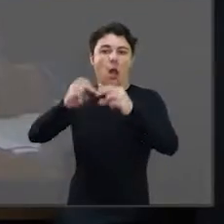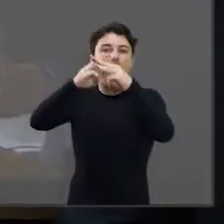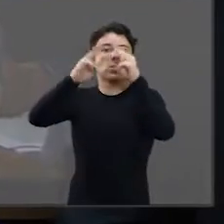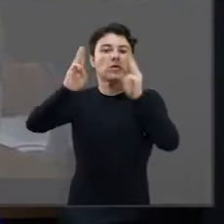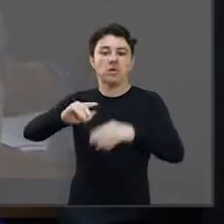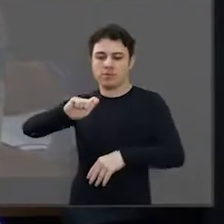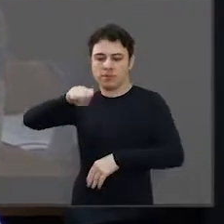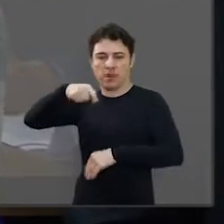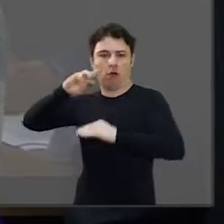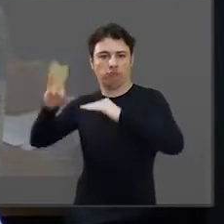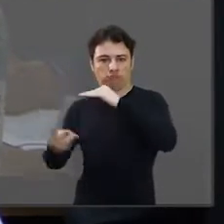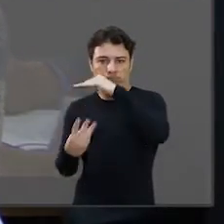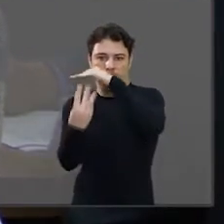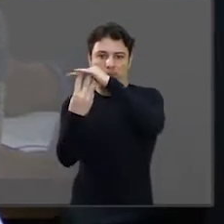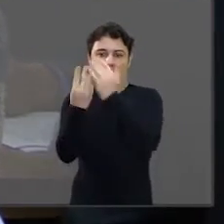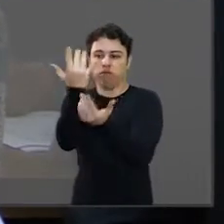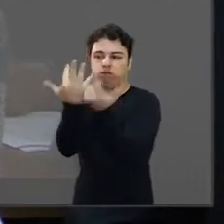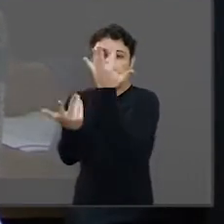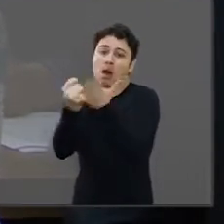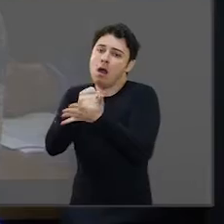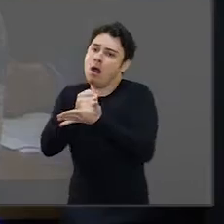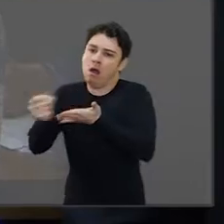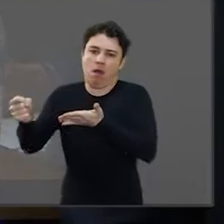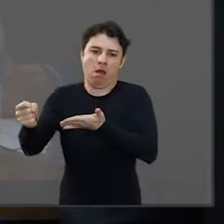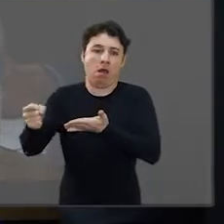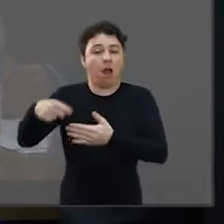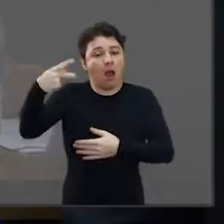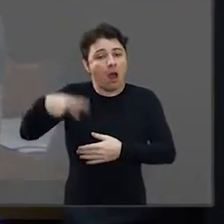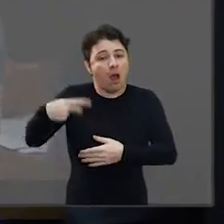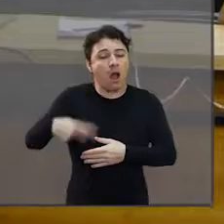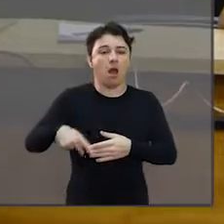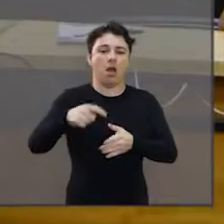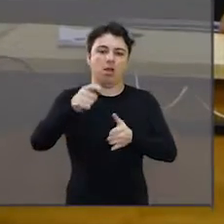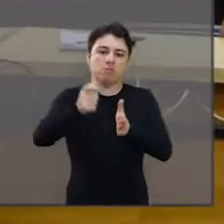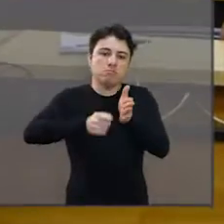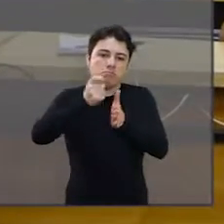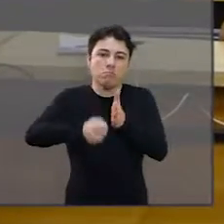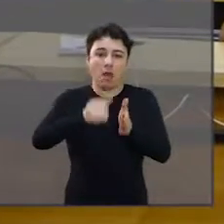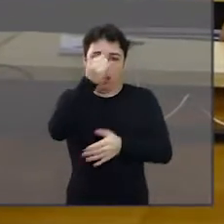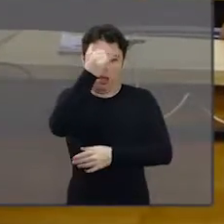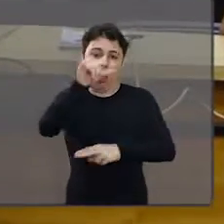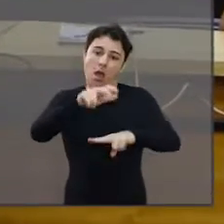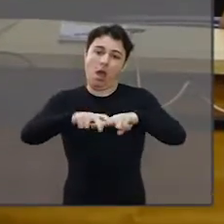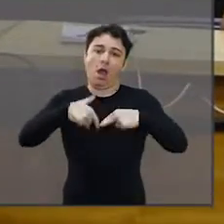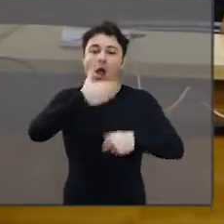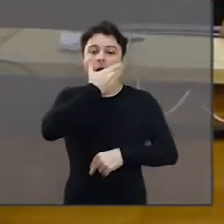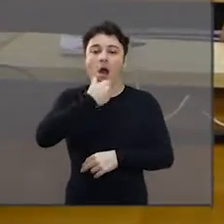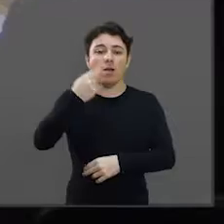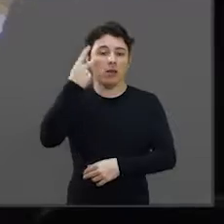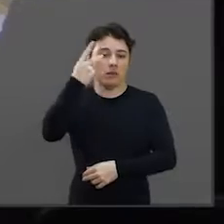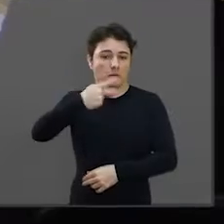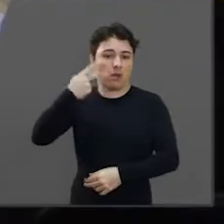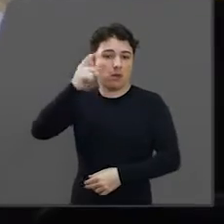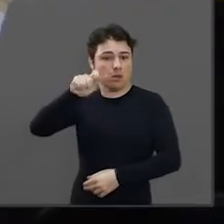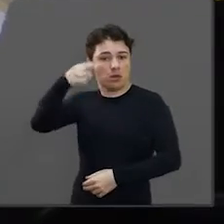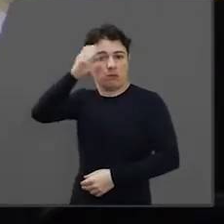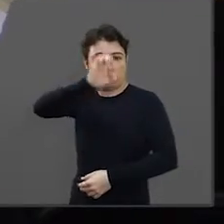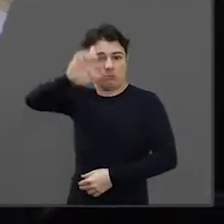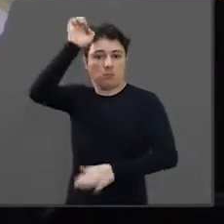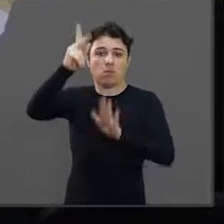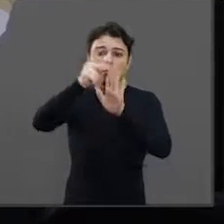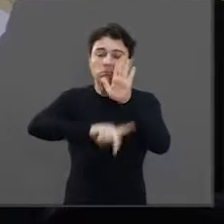repitam, o vereador Elias Chediek propôs um projeto de lei que institui e inclui no calendário oficial de eventos do